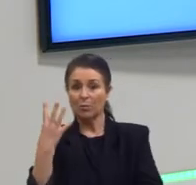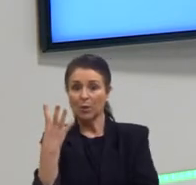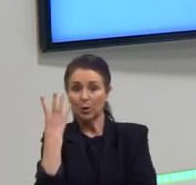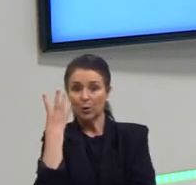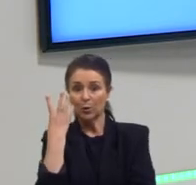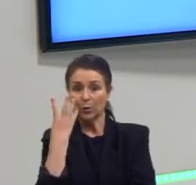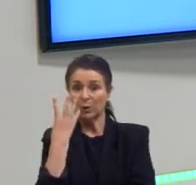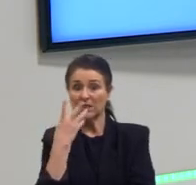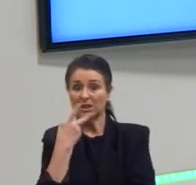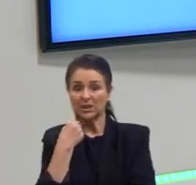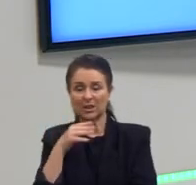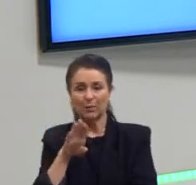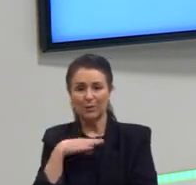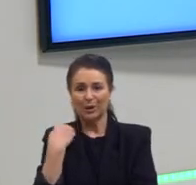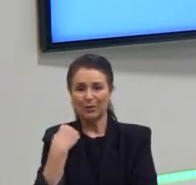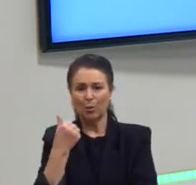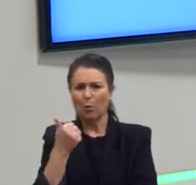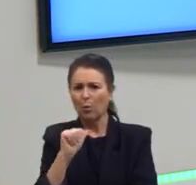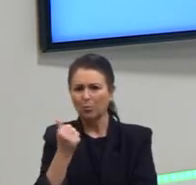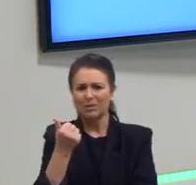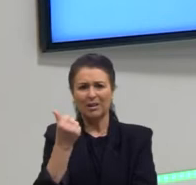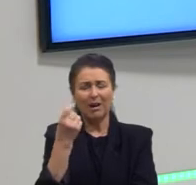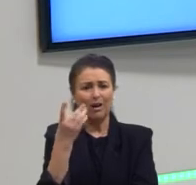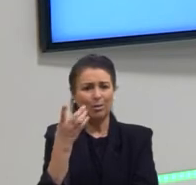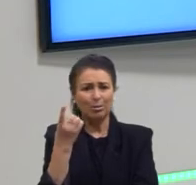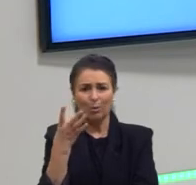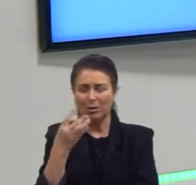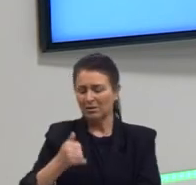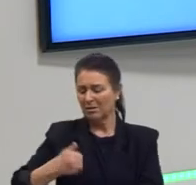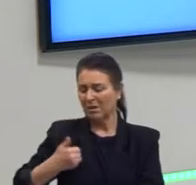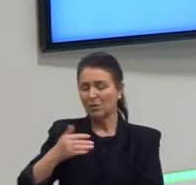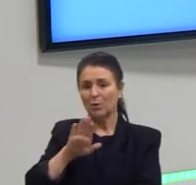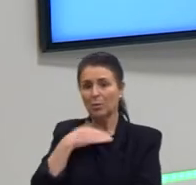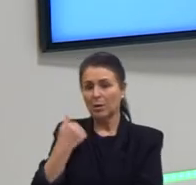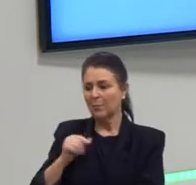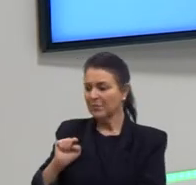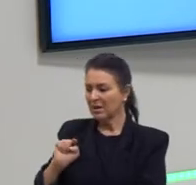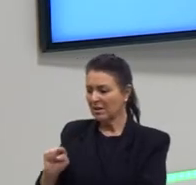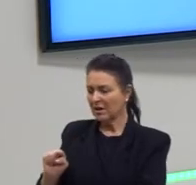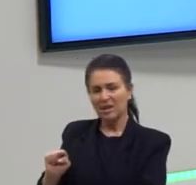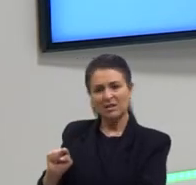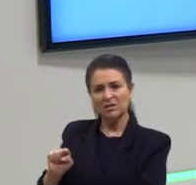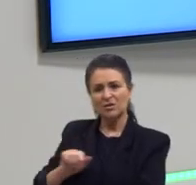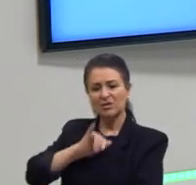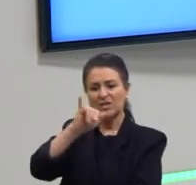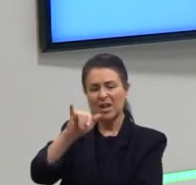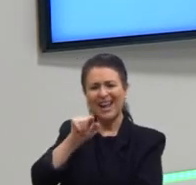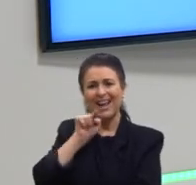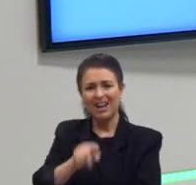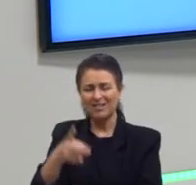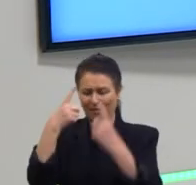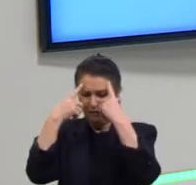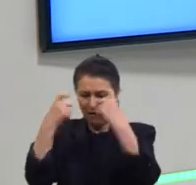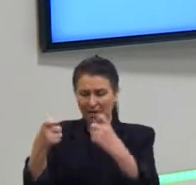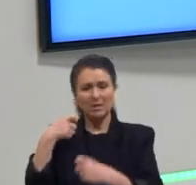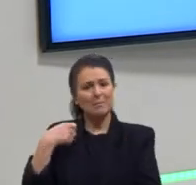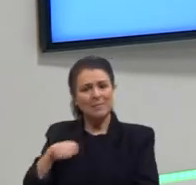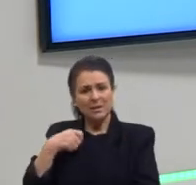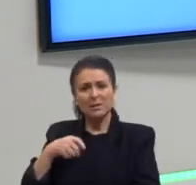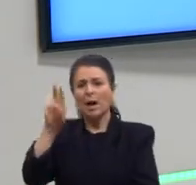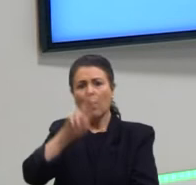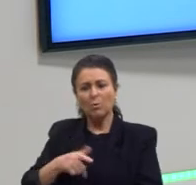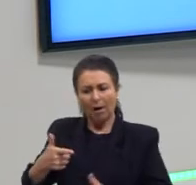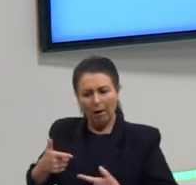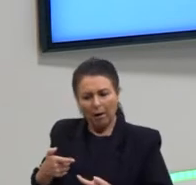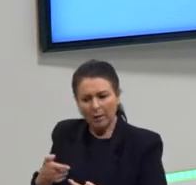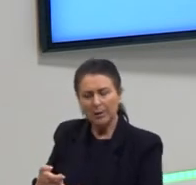criancinhas de 11, 14 anos e daí o o Malcolm X diz? Sofrendo essa violência a gente precisa pegar em armas e